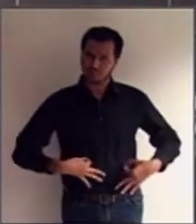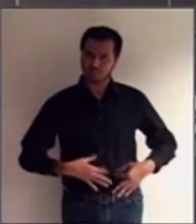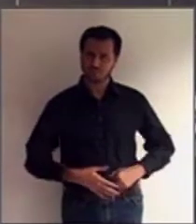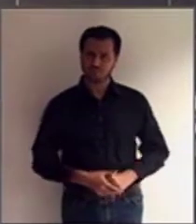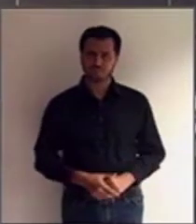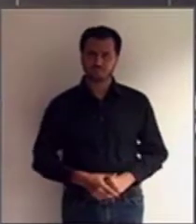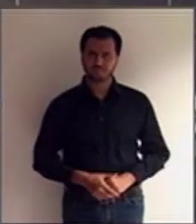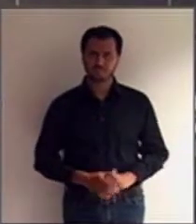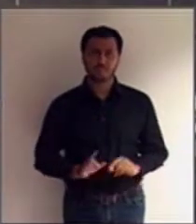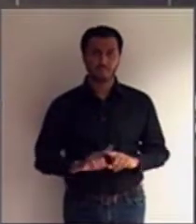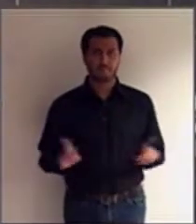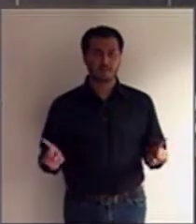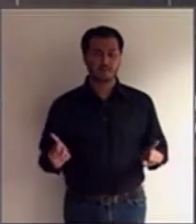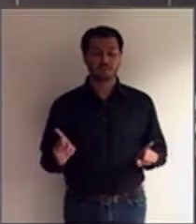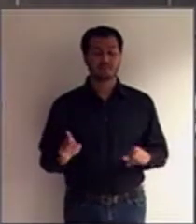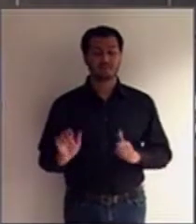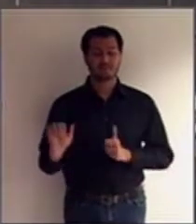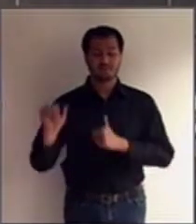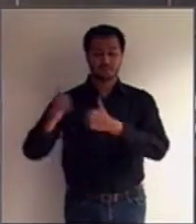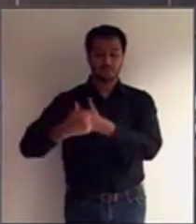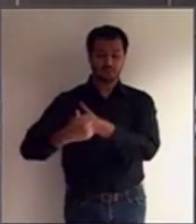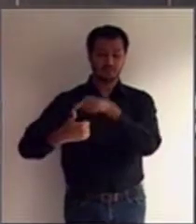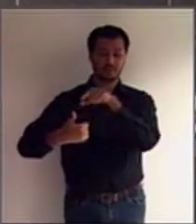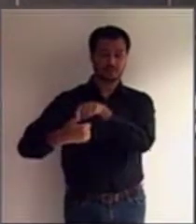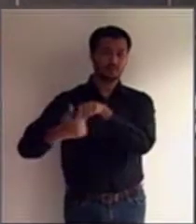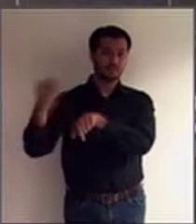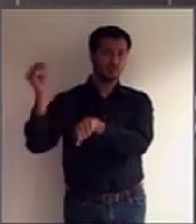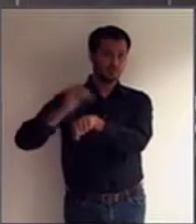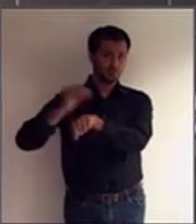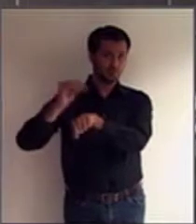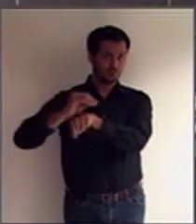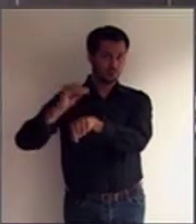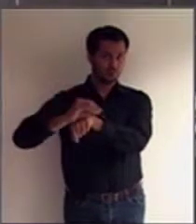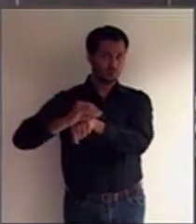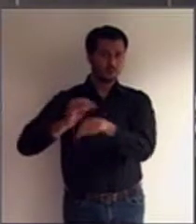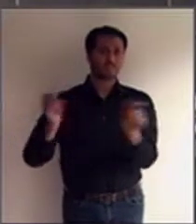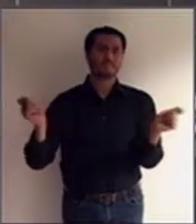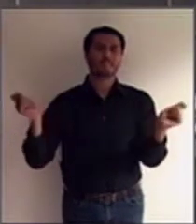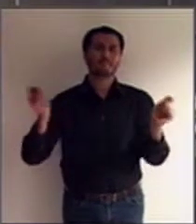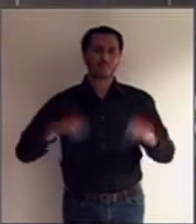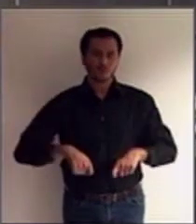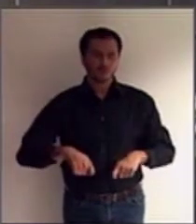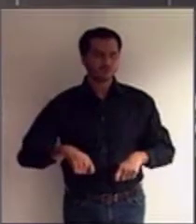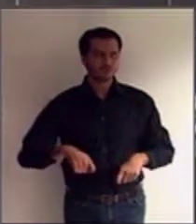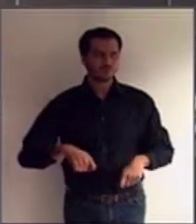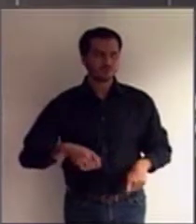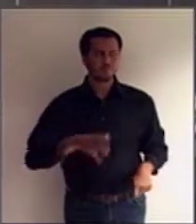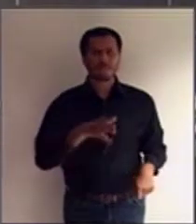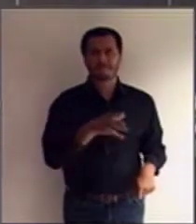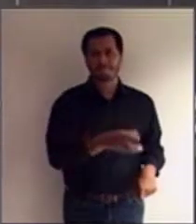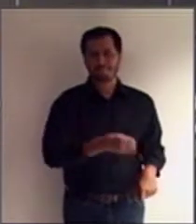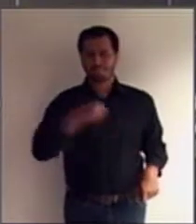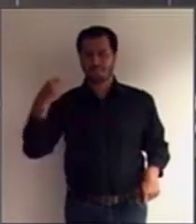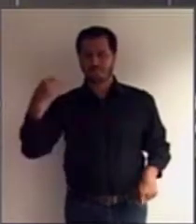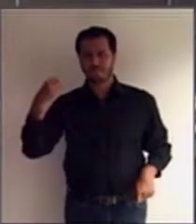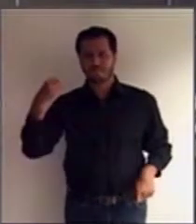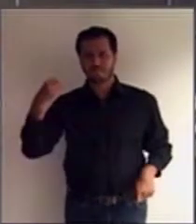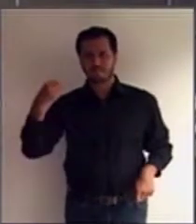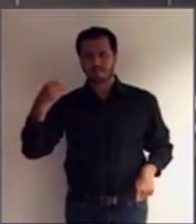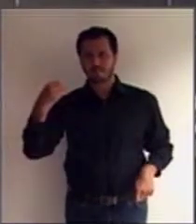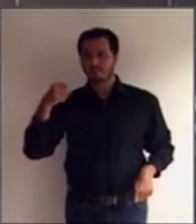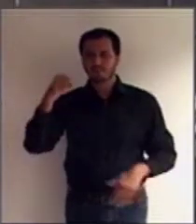o curador pela legislação brasileira pode internar indefinidamente o seu